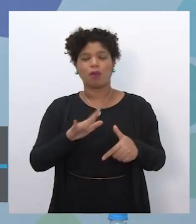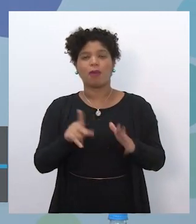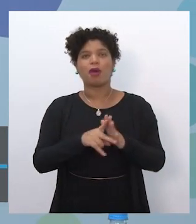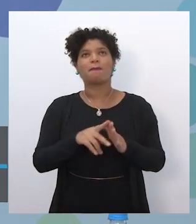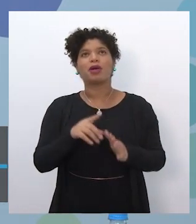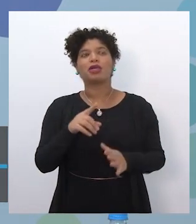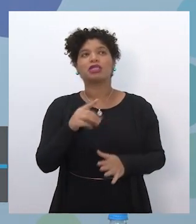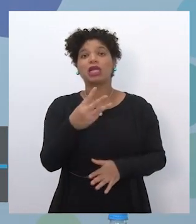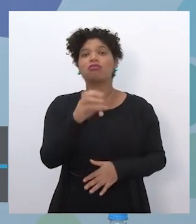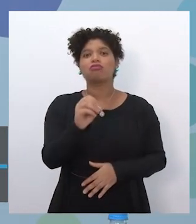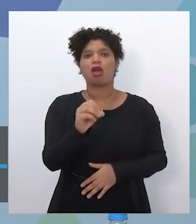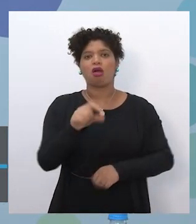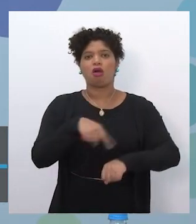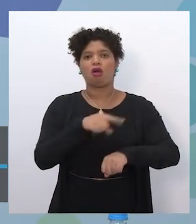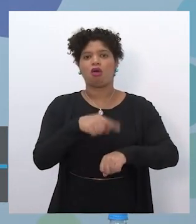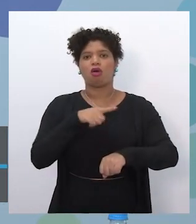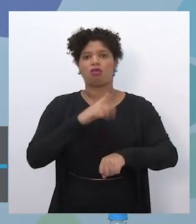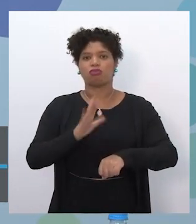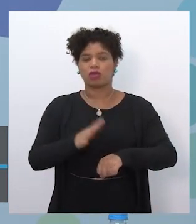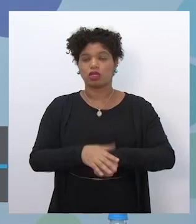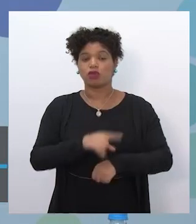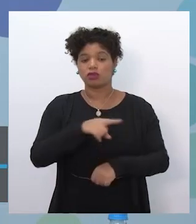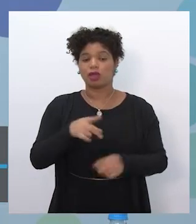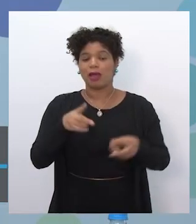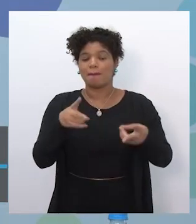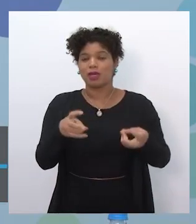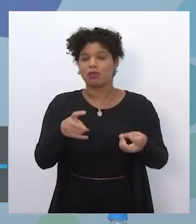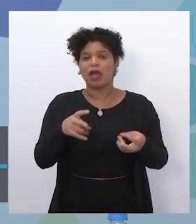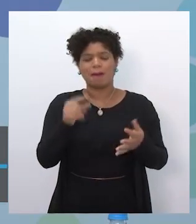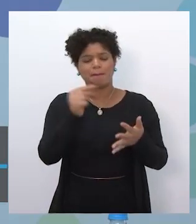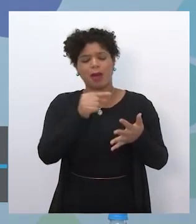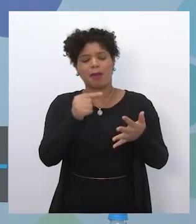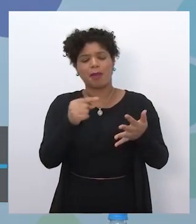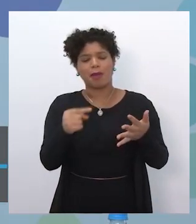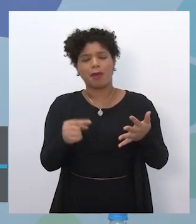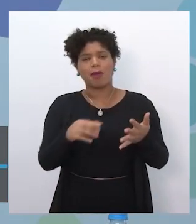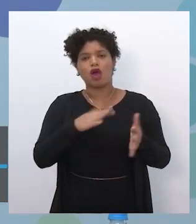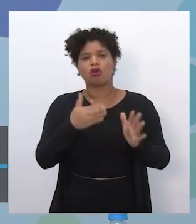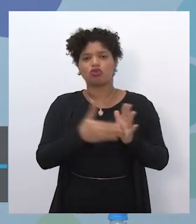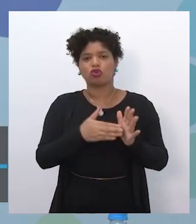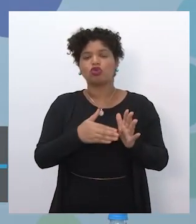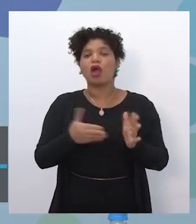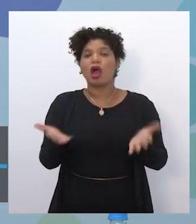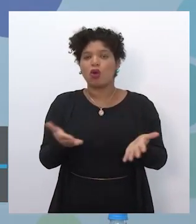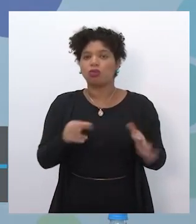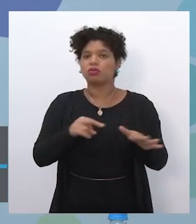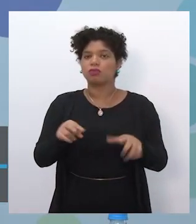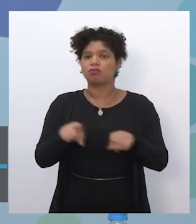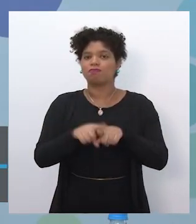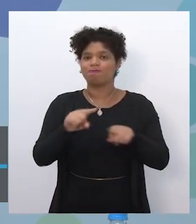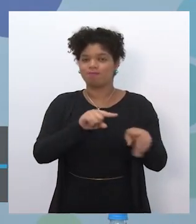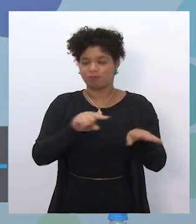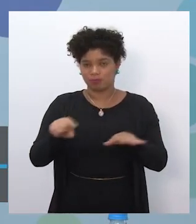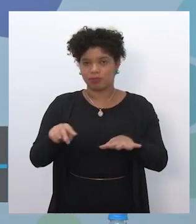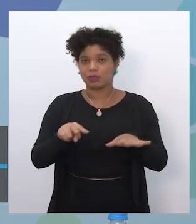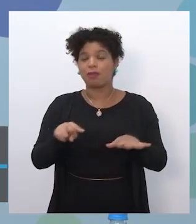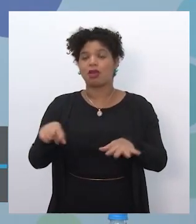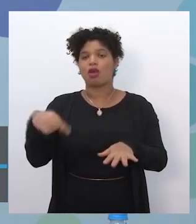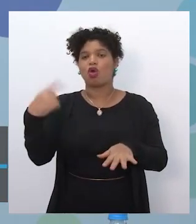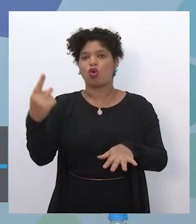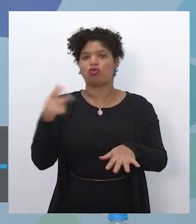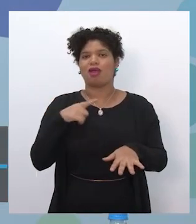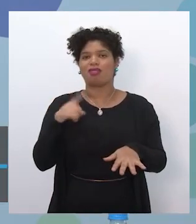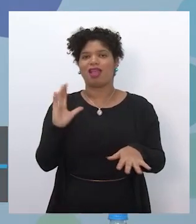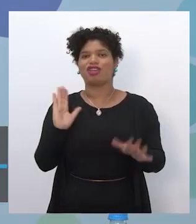horas. Como vocês podem ver, tudo que a gente está trazendo aqui e vai trazer nos próximos dias é muito conectado com o que está lá, mas,